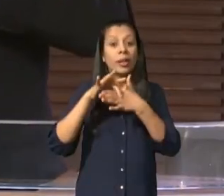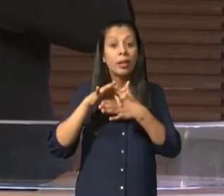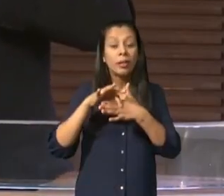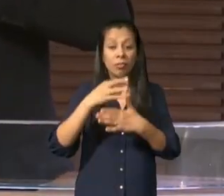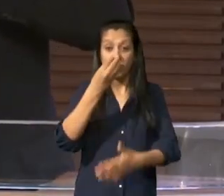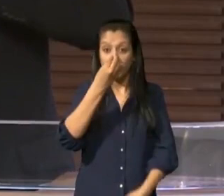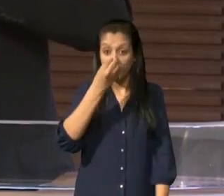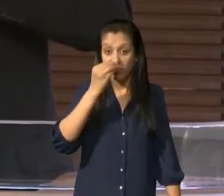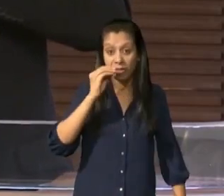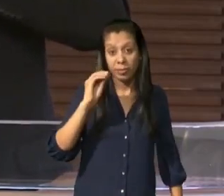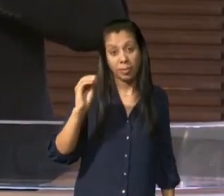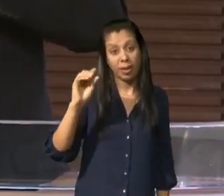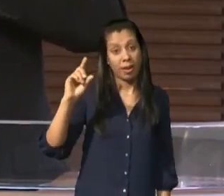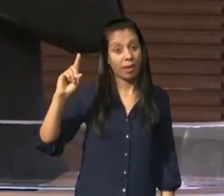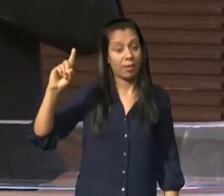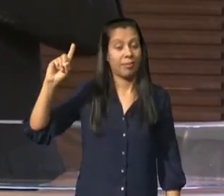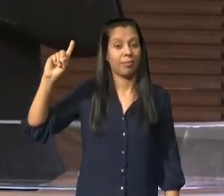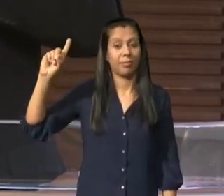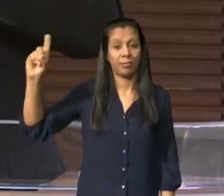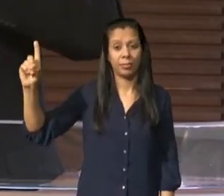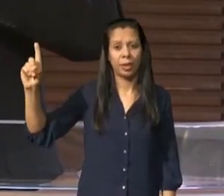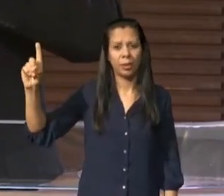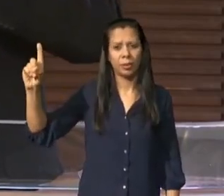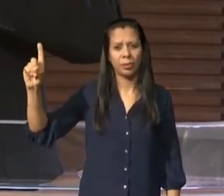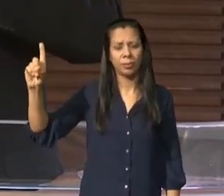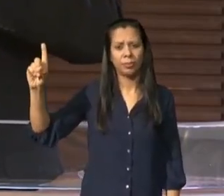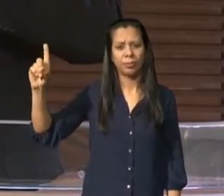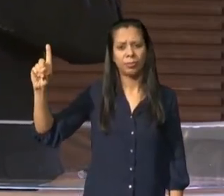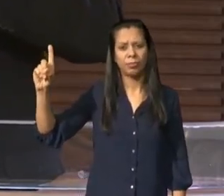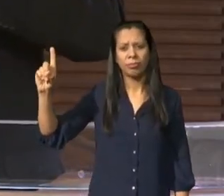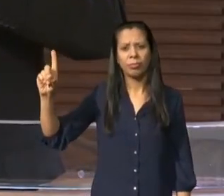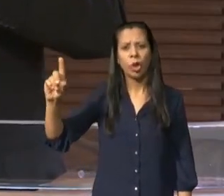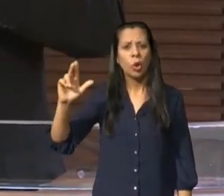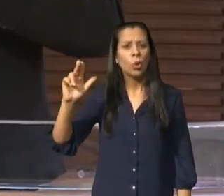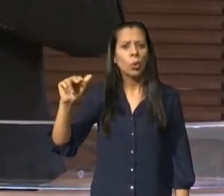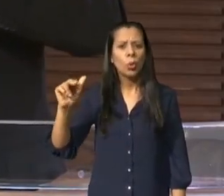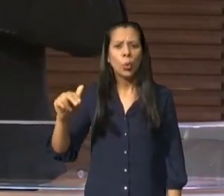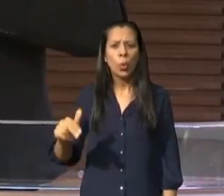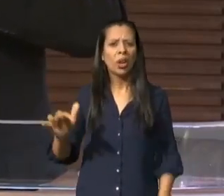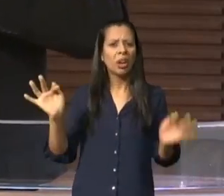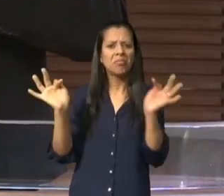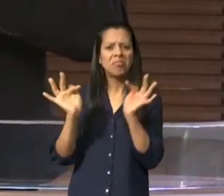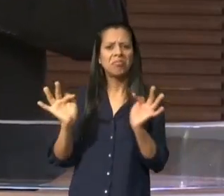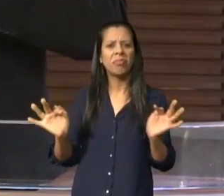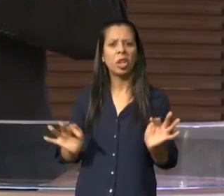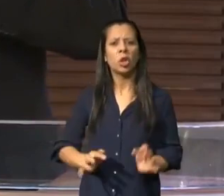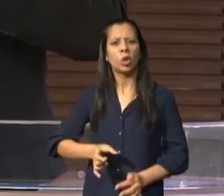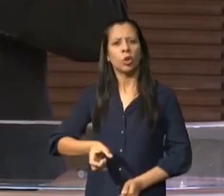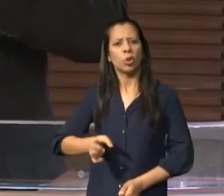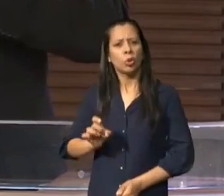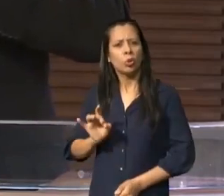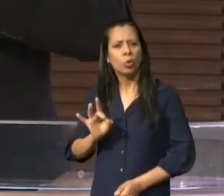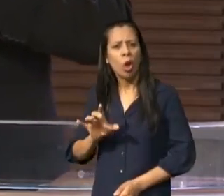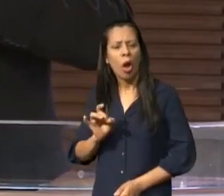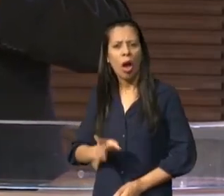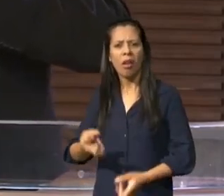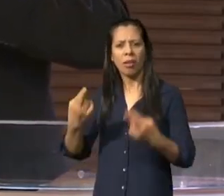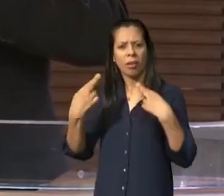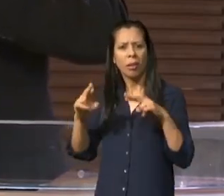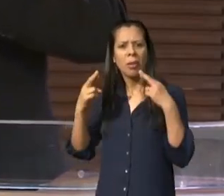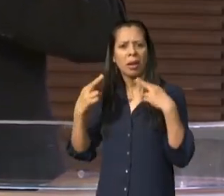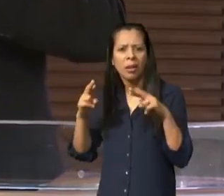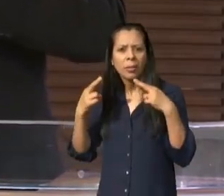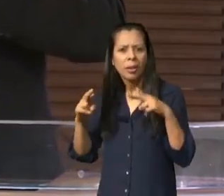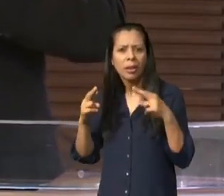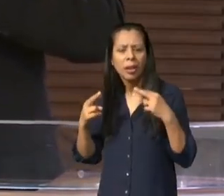quando murmuramos das coisas que temos que recebemos que nos são colocadas que nos são ofertadas